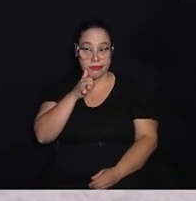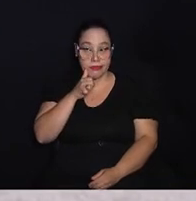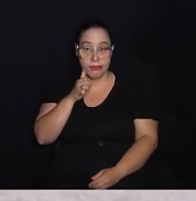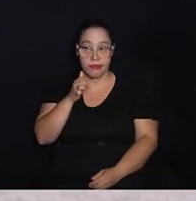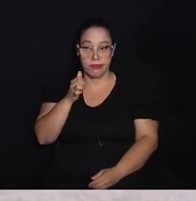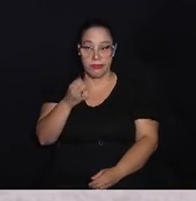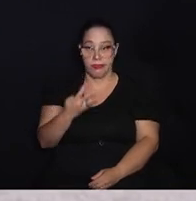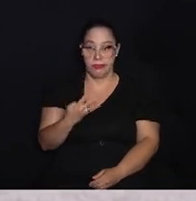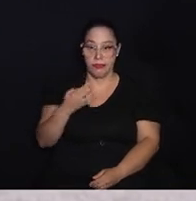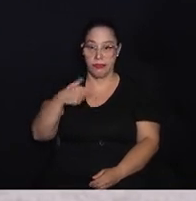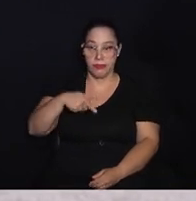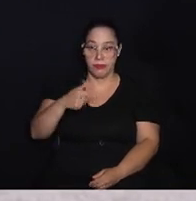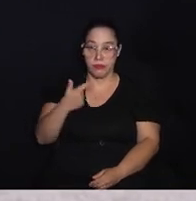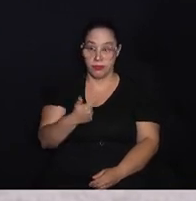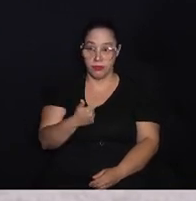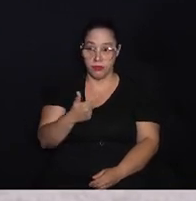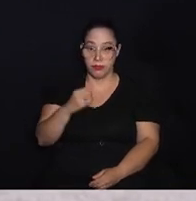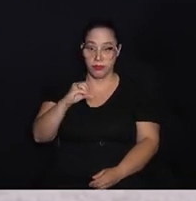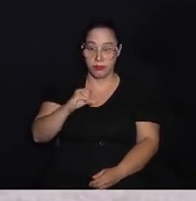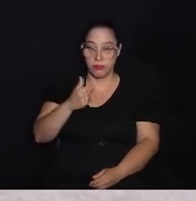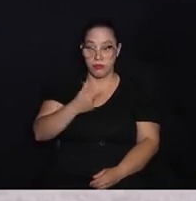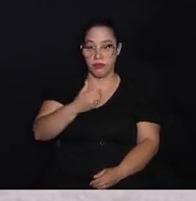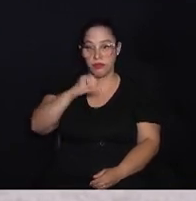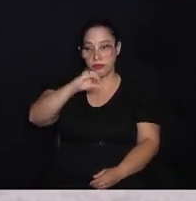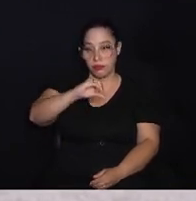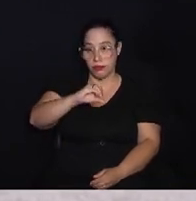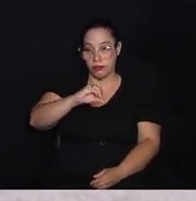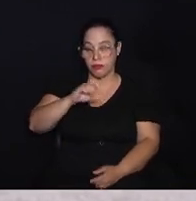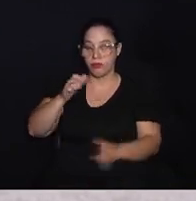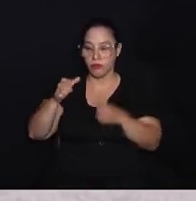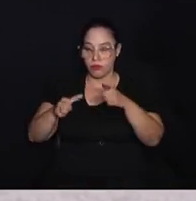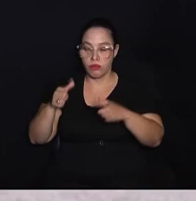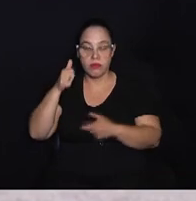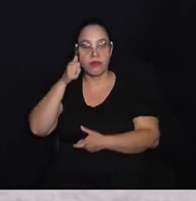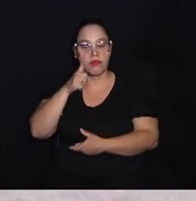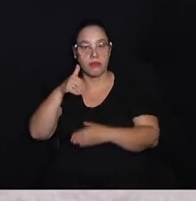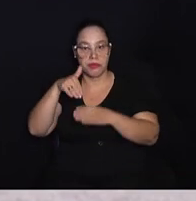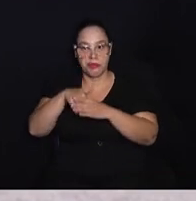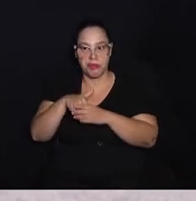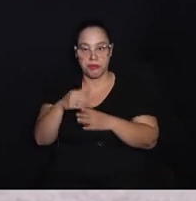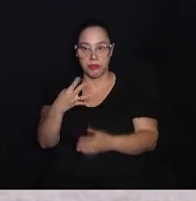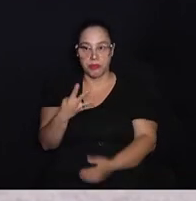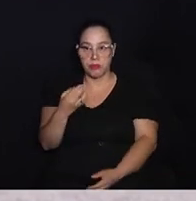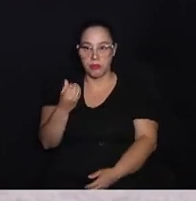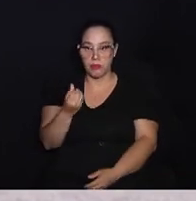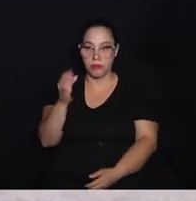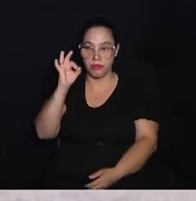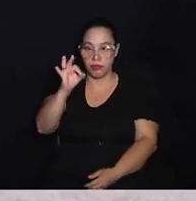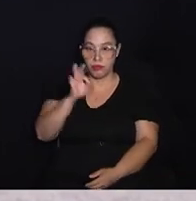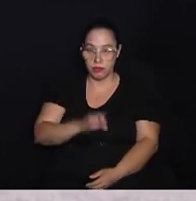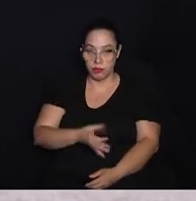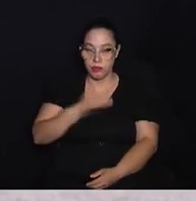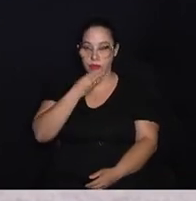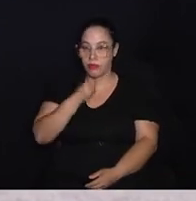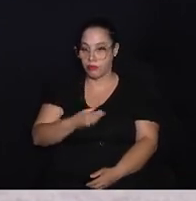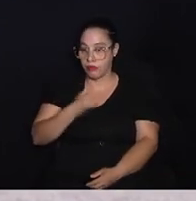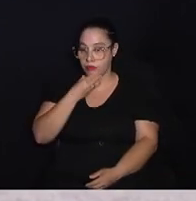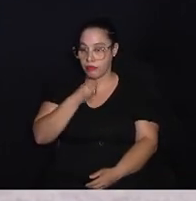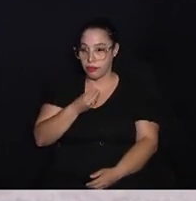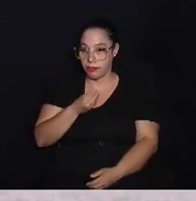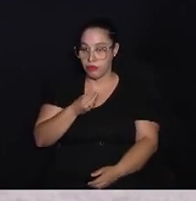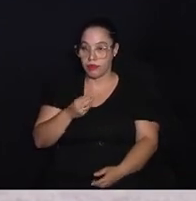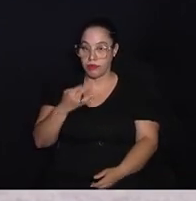com 472.929 eleitoras e 46% do eleitorado, sendo homens,